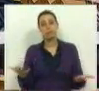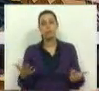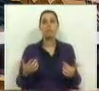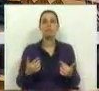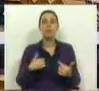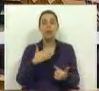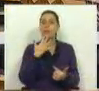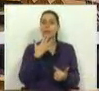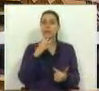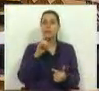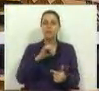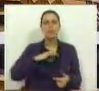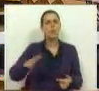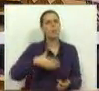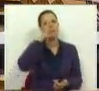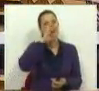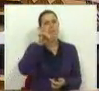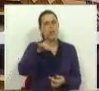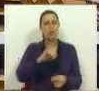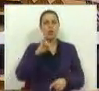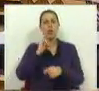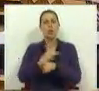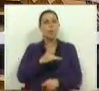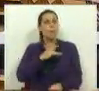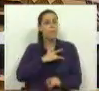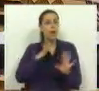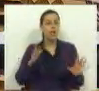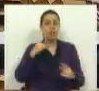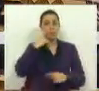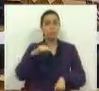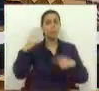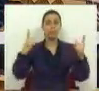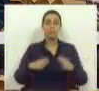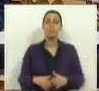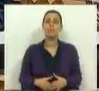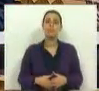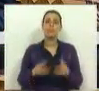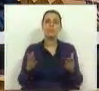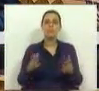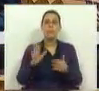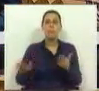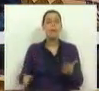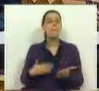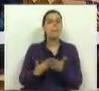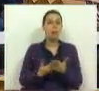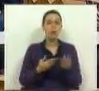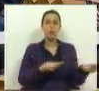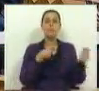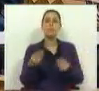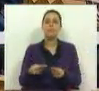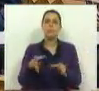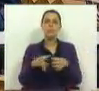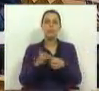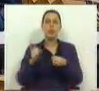temo, temo, Sr. Primeiro-Ministro, que o Sr. tenha outra paixão revelada pelas propostas que apresentou